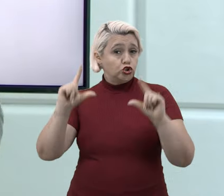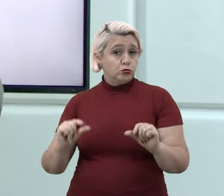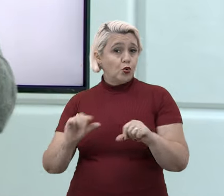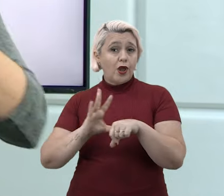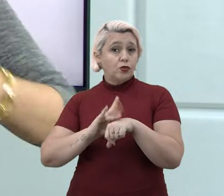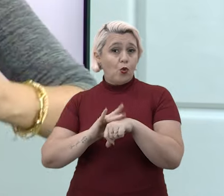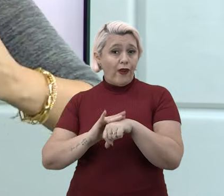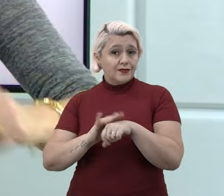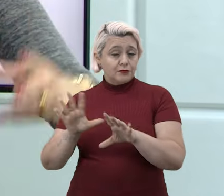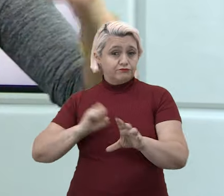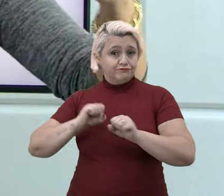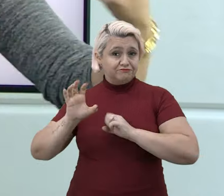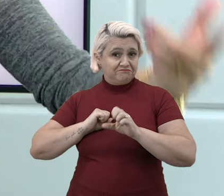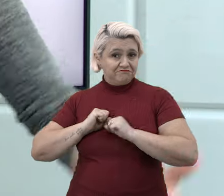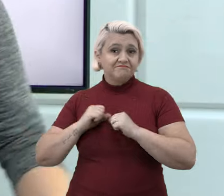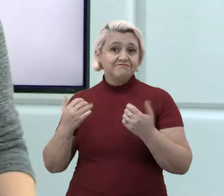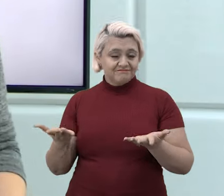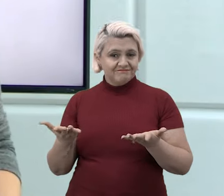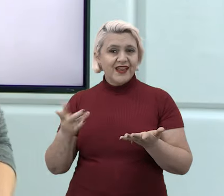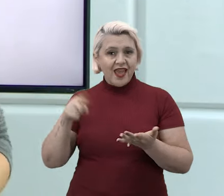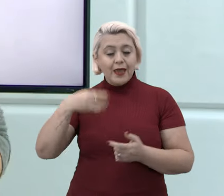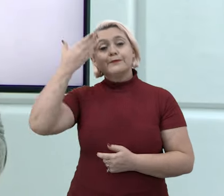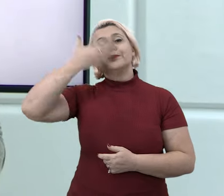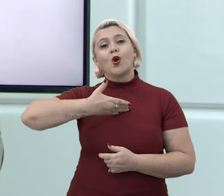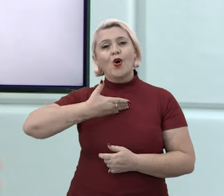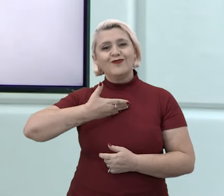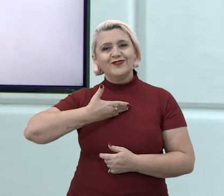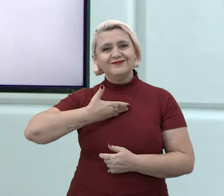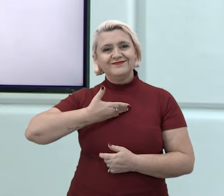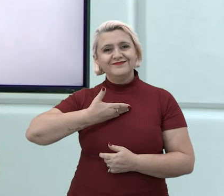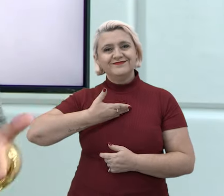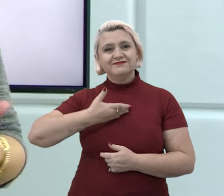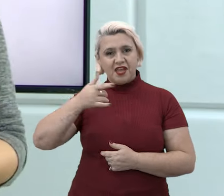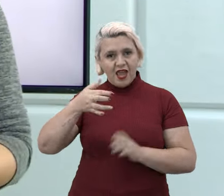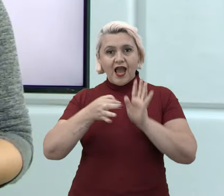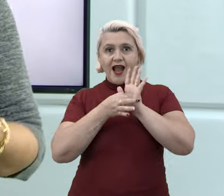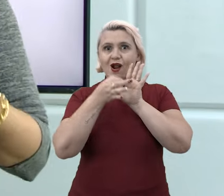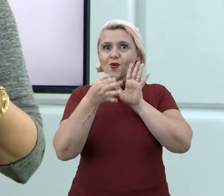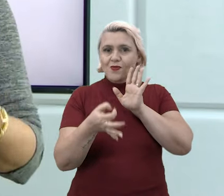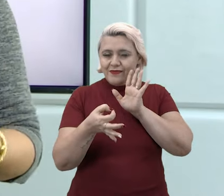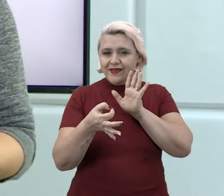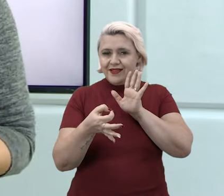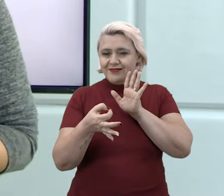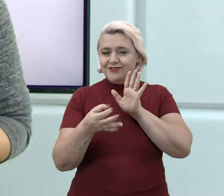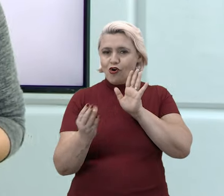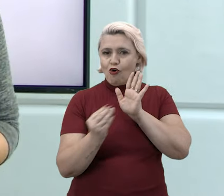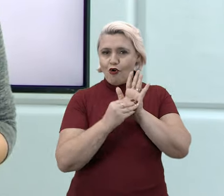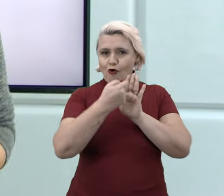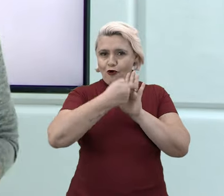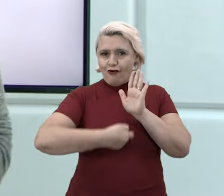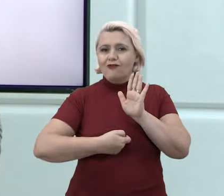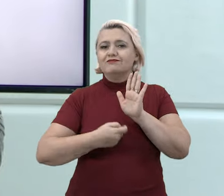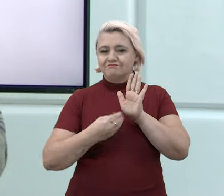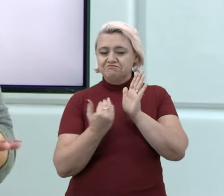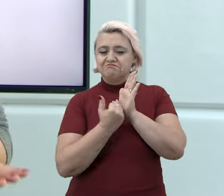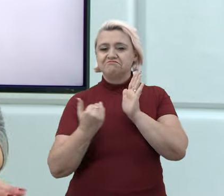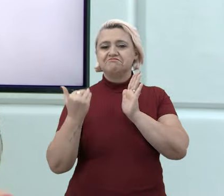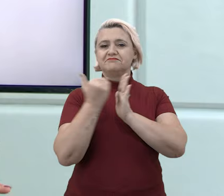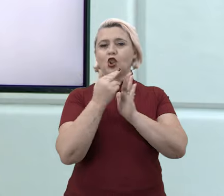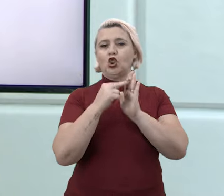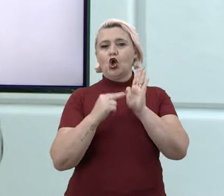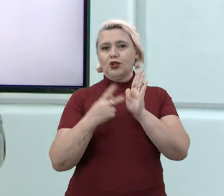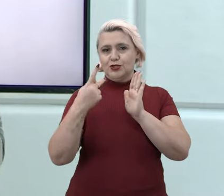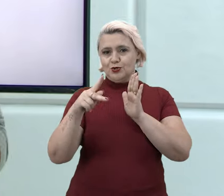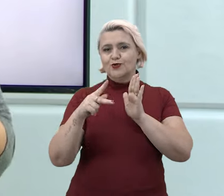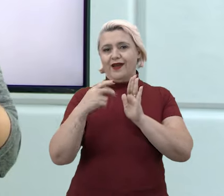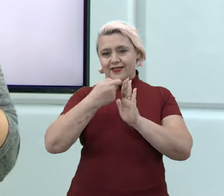vacinação reduziu a ocorrência de doenças. Então, essa comprovação, esse argumento, esse repertório dá muita força